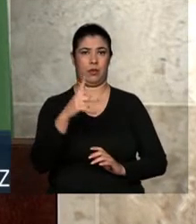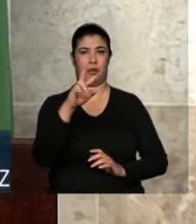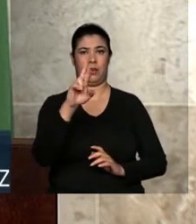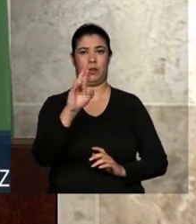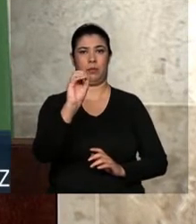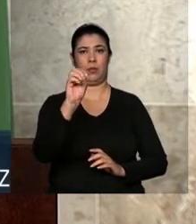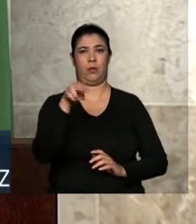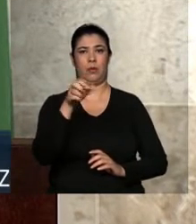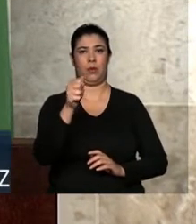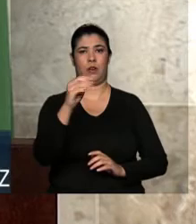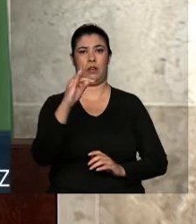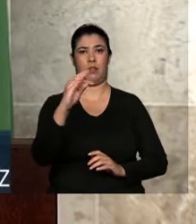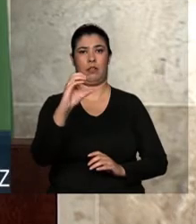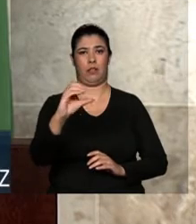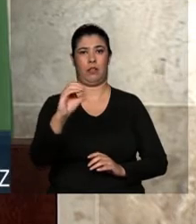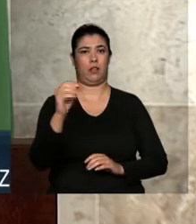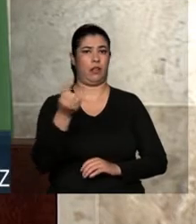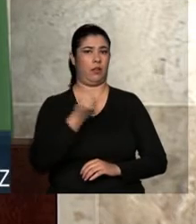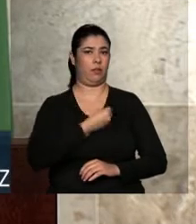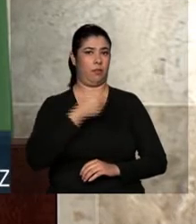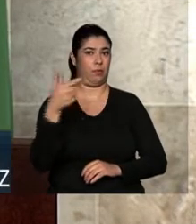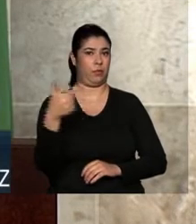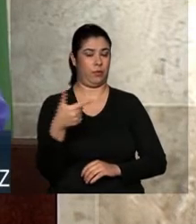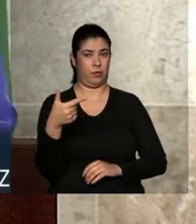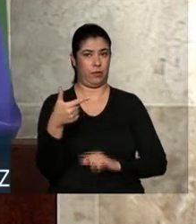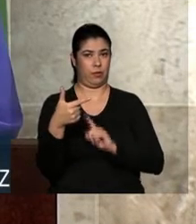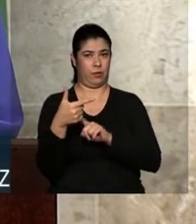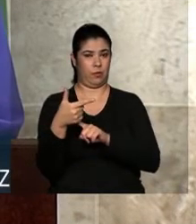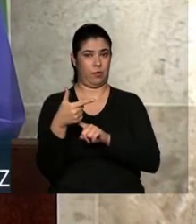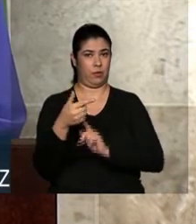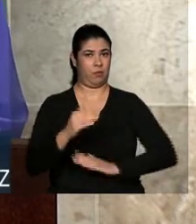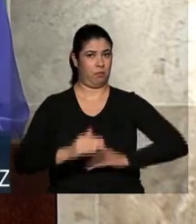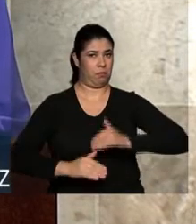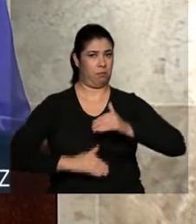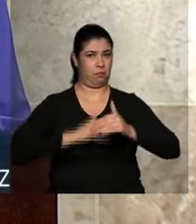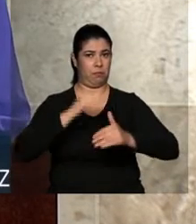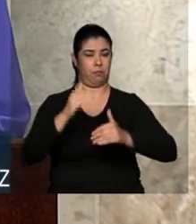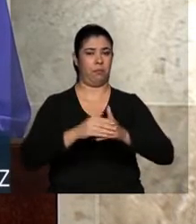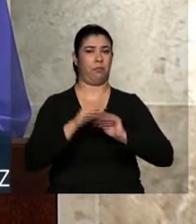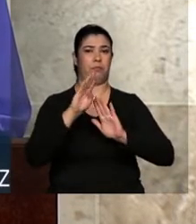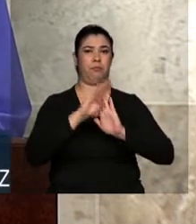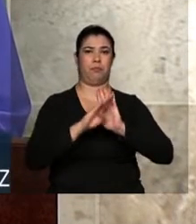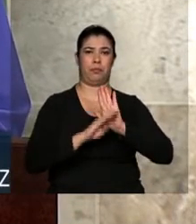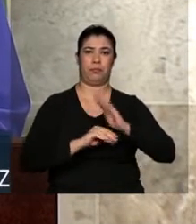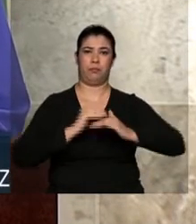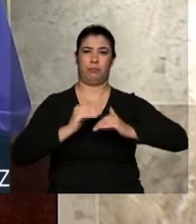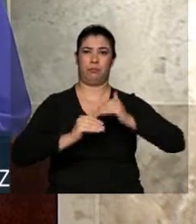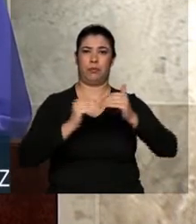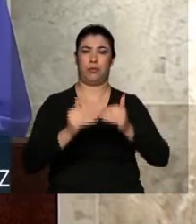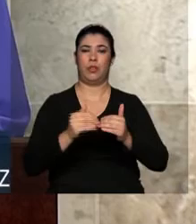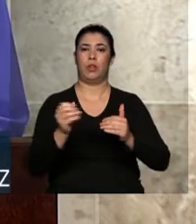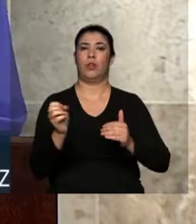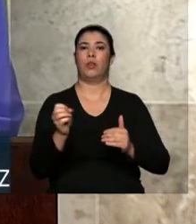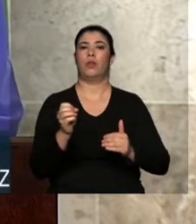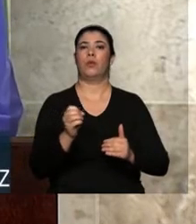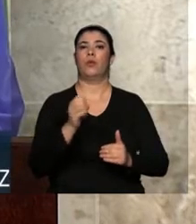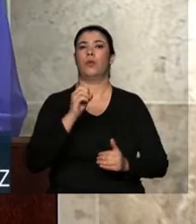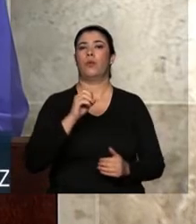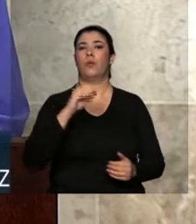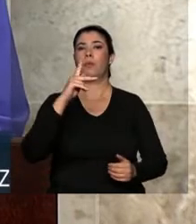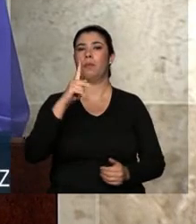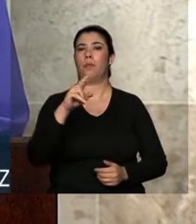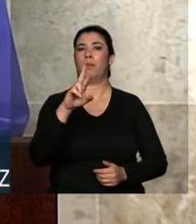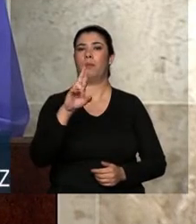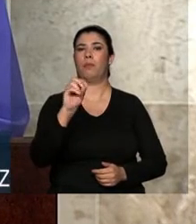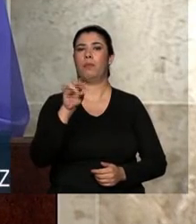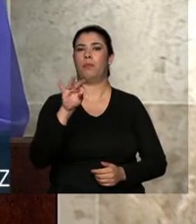daremos um passo decisivo, que é o Pronatec Aprendiz na Micro